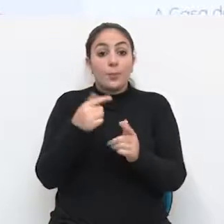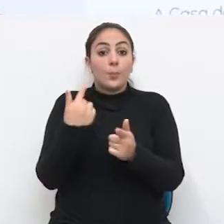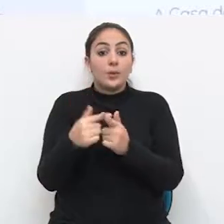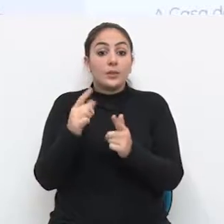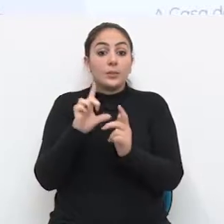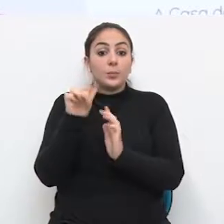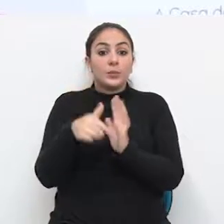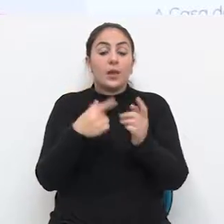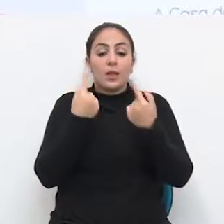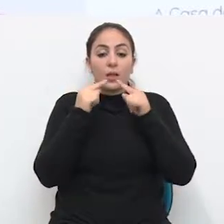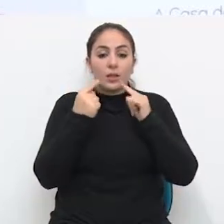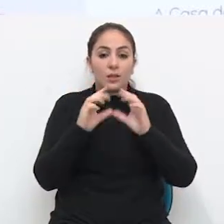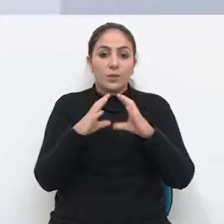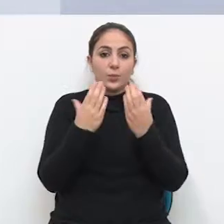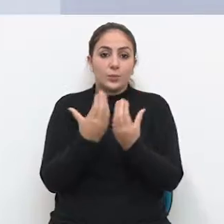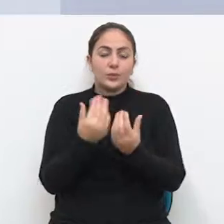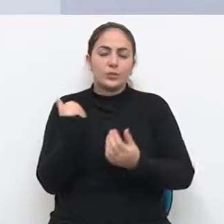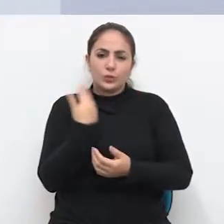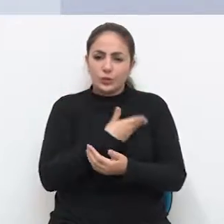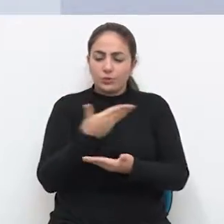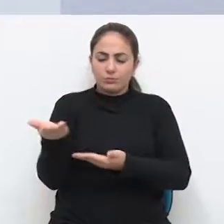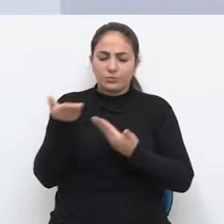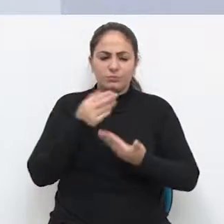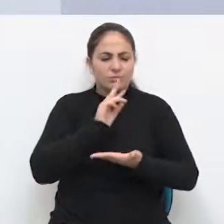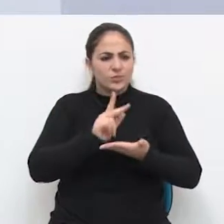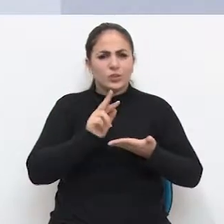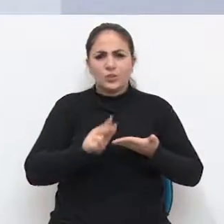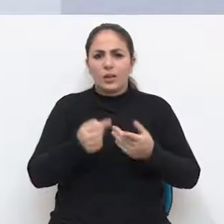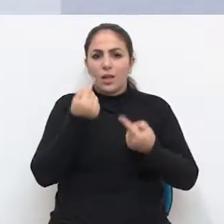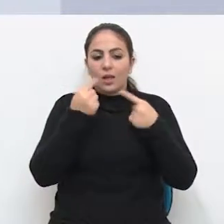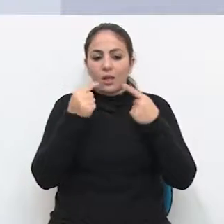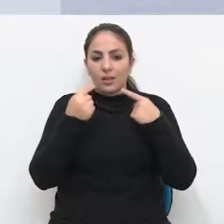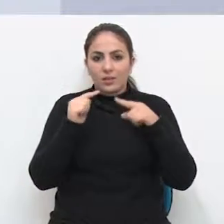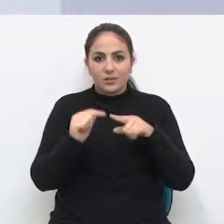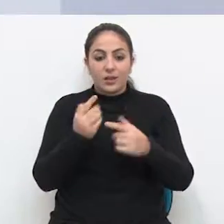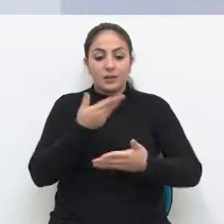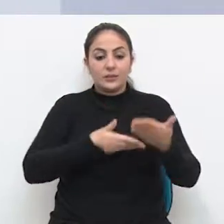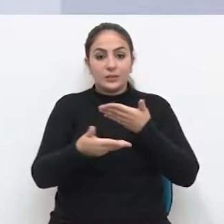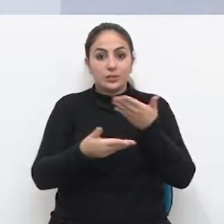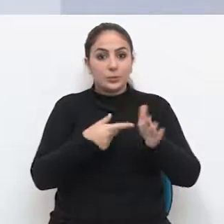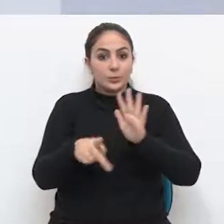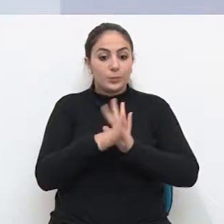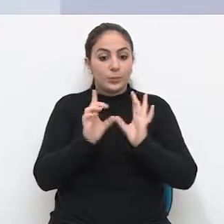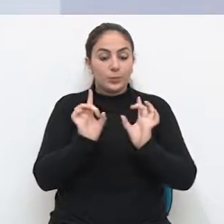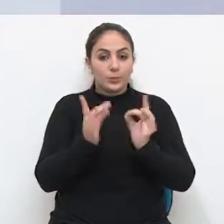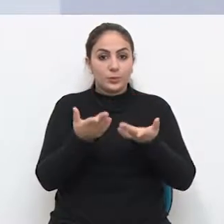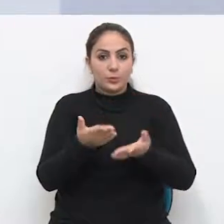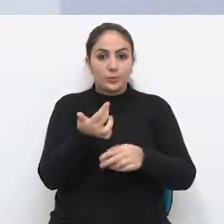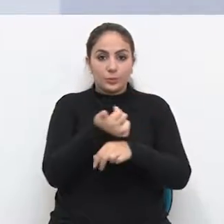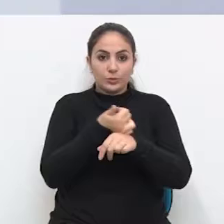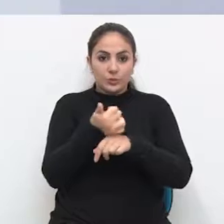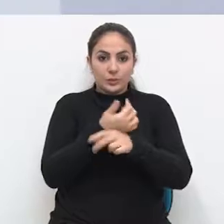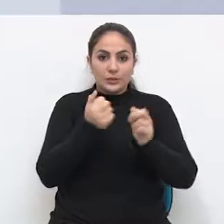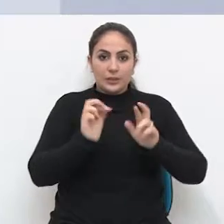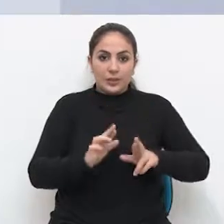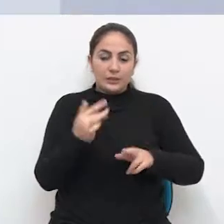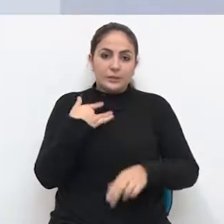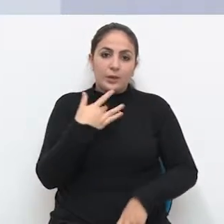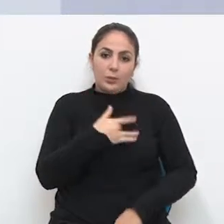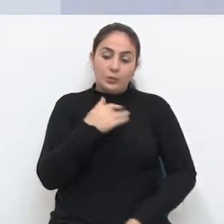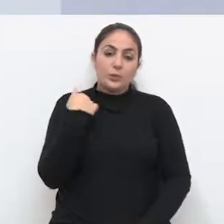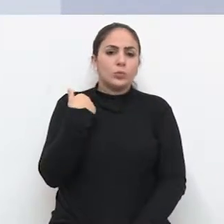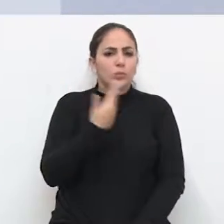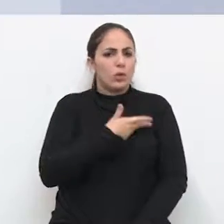reclamações da comunidade. Nós recebemos várias reclamações do atendimento dos profissionais da área da saúde.